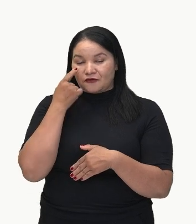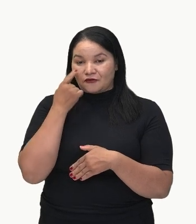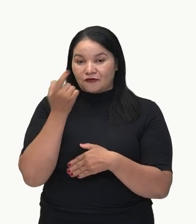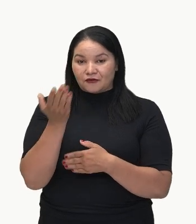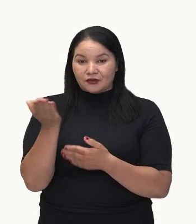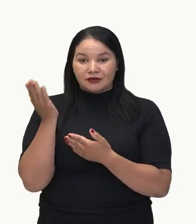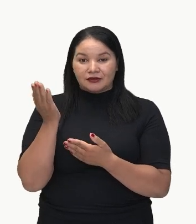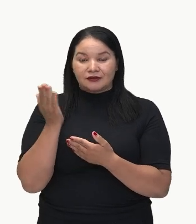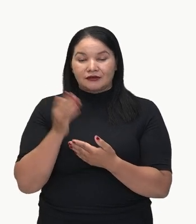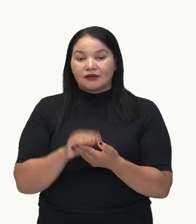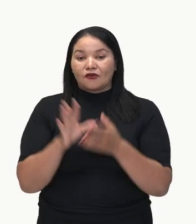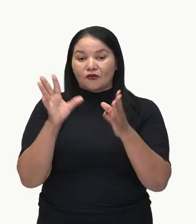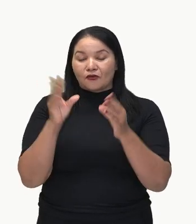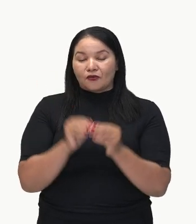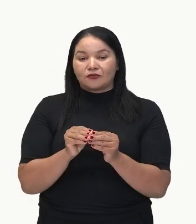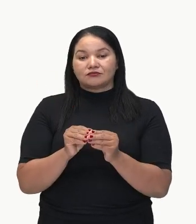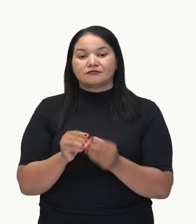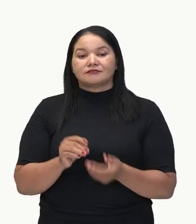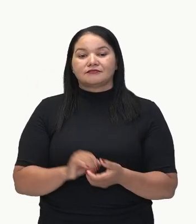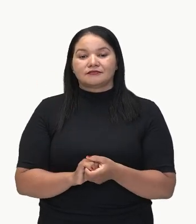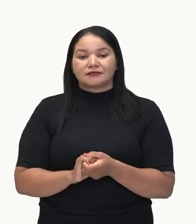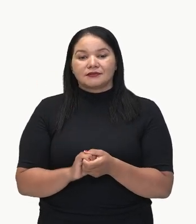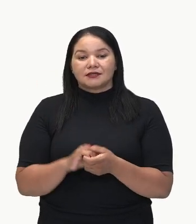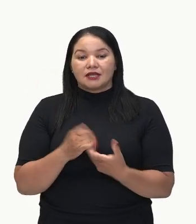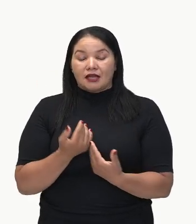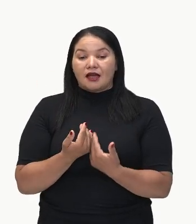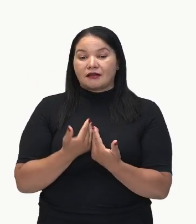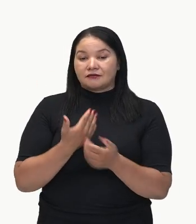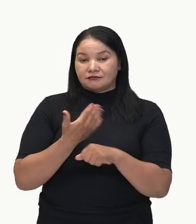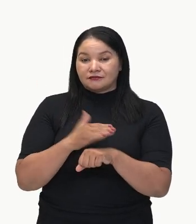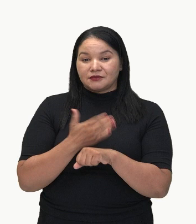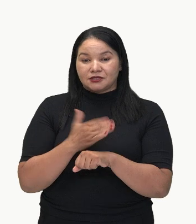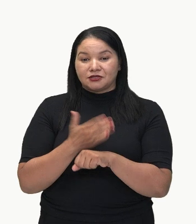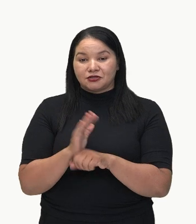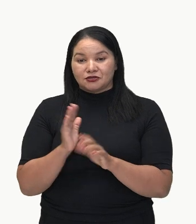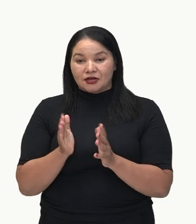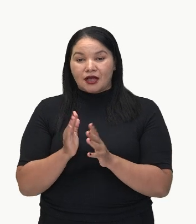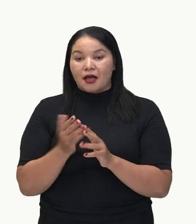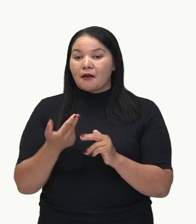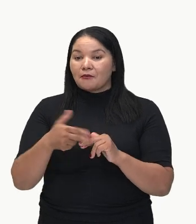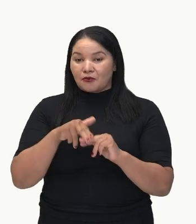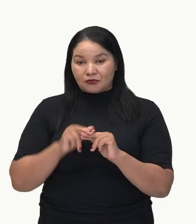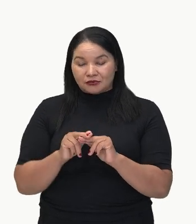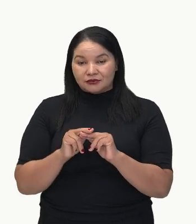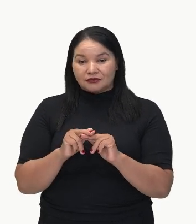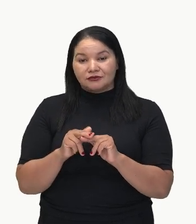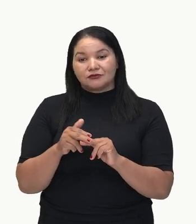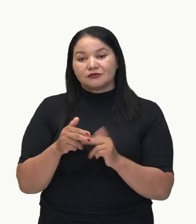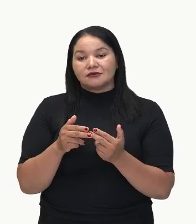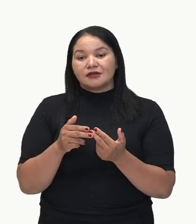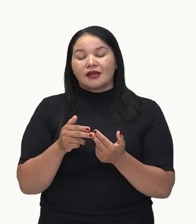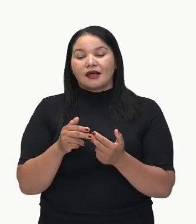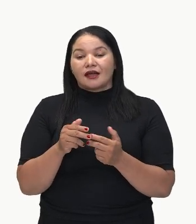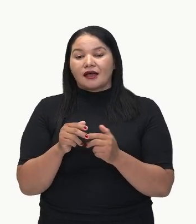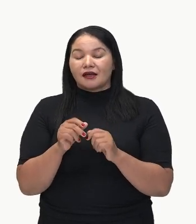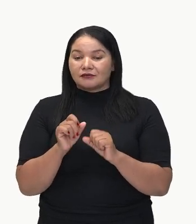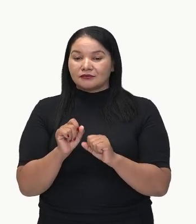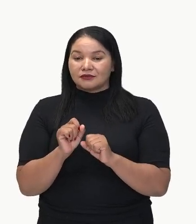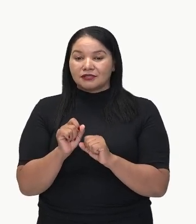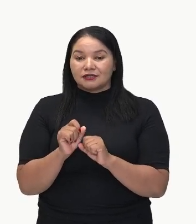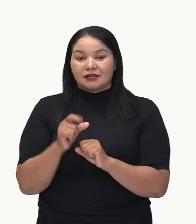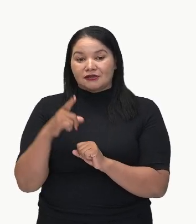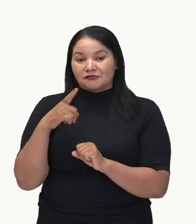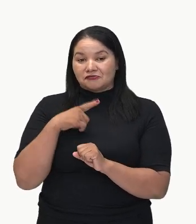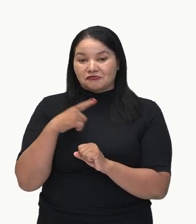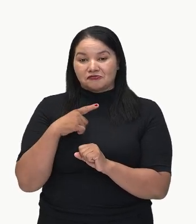conclusão. Estávamos bem preparados, por isso, portanto, logo, não temíamos a